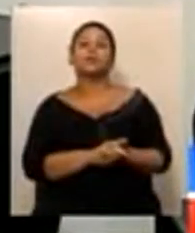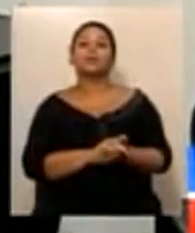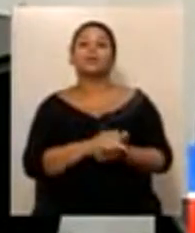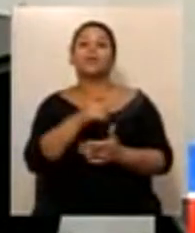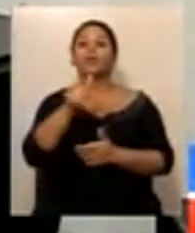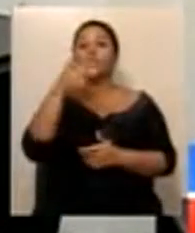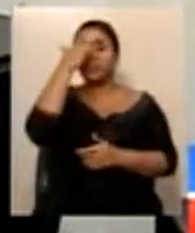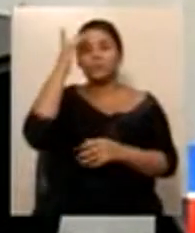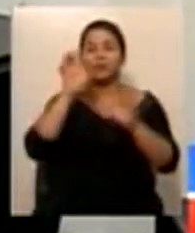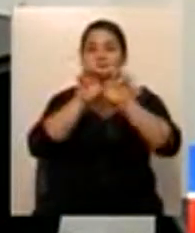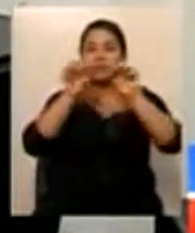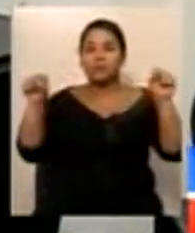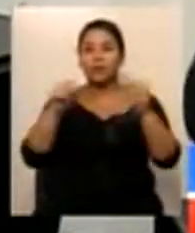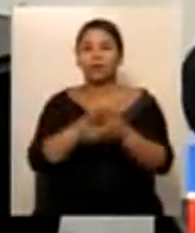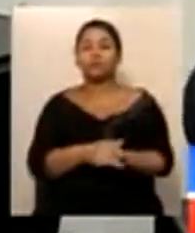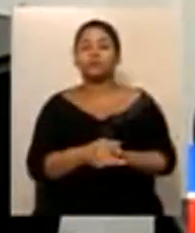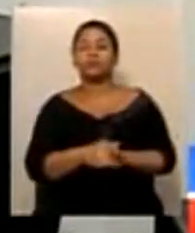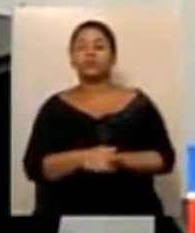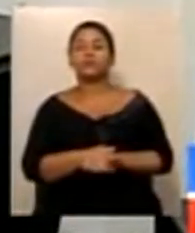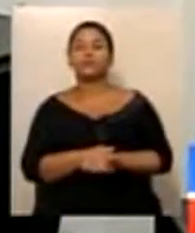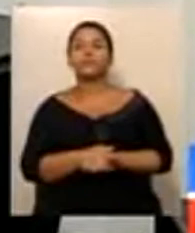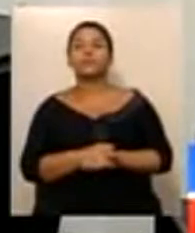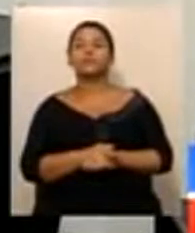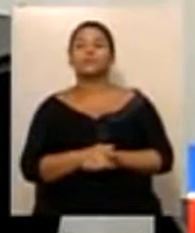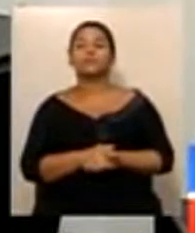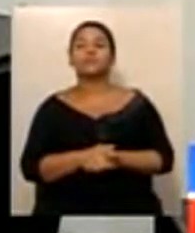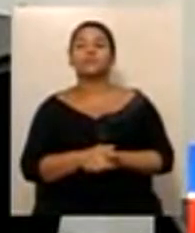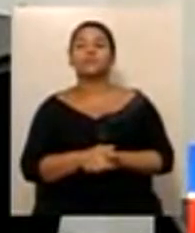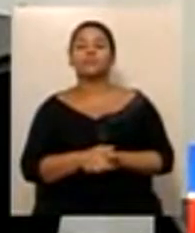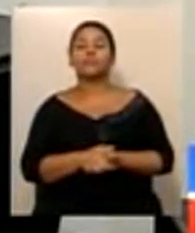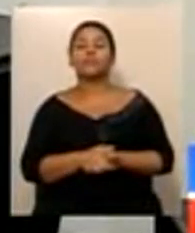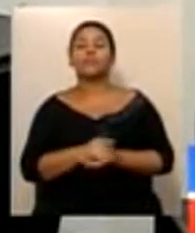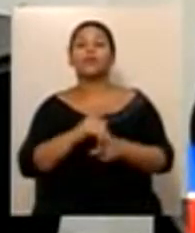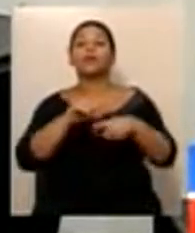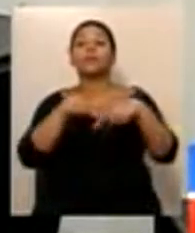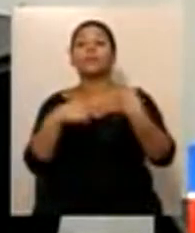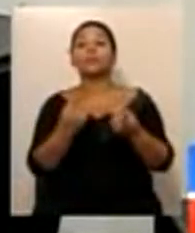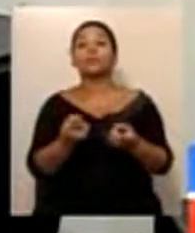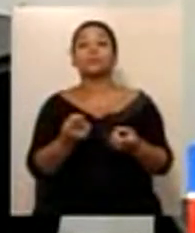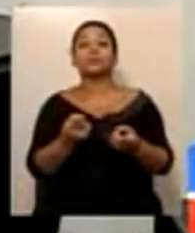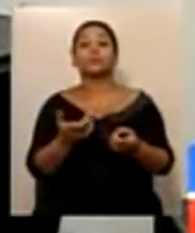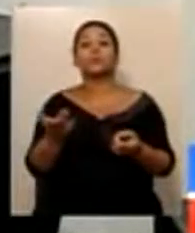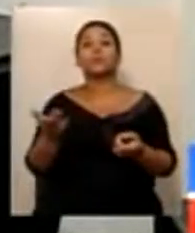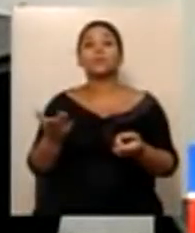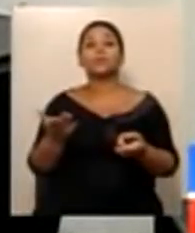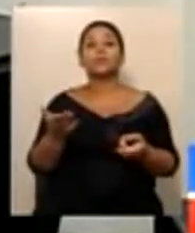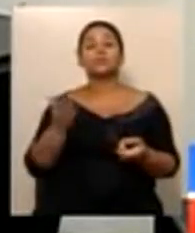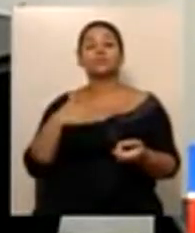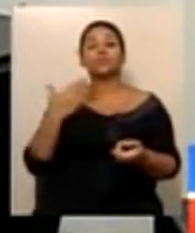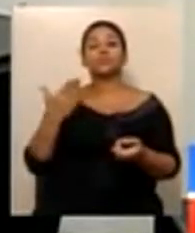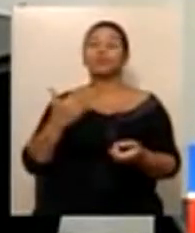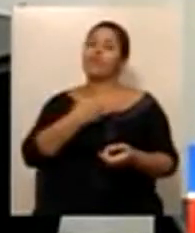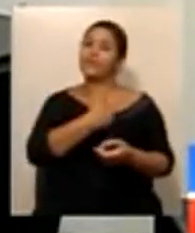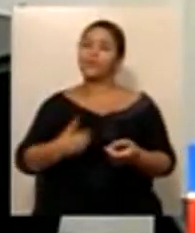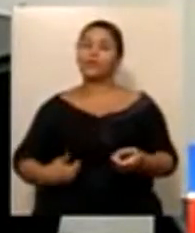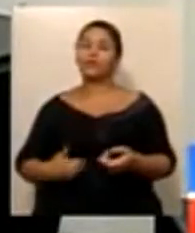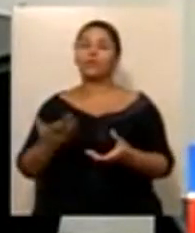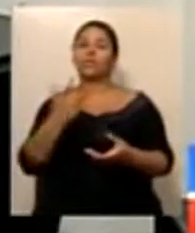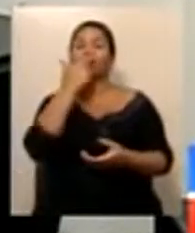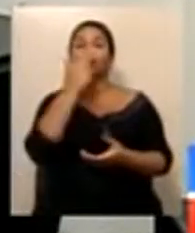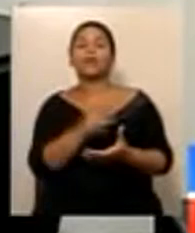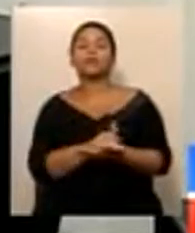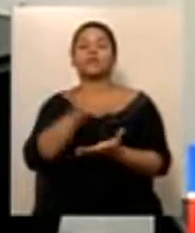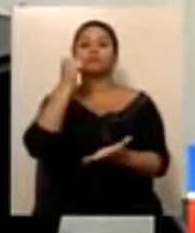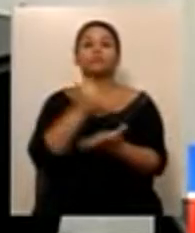por surpresa nossa, o governo no outro dia veta o aumento que ele mesmo pediu e tivemos realmente